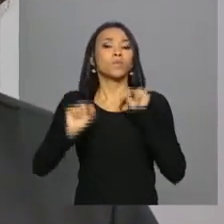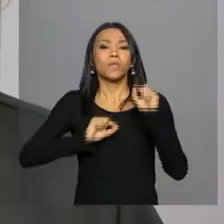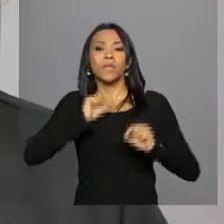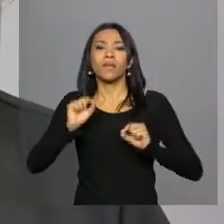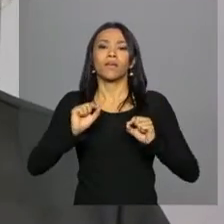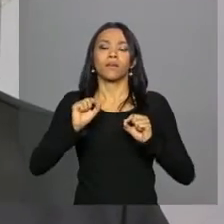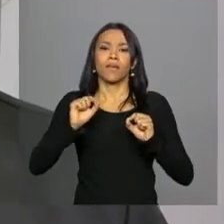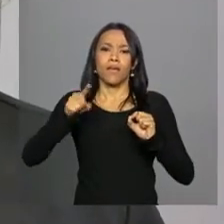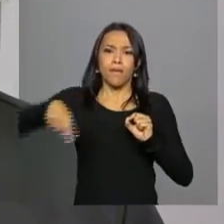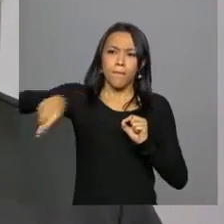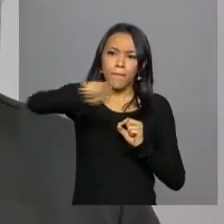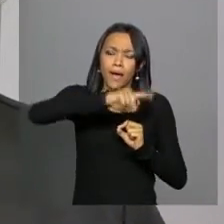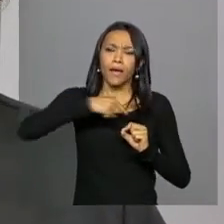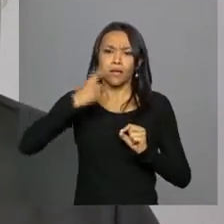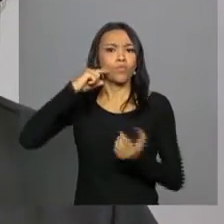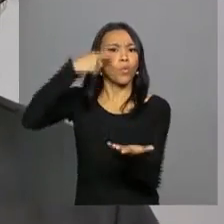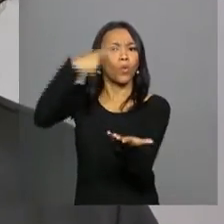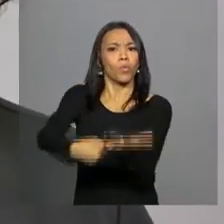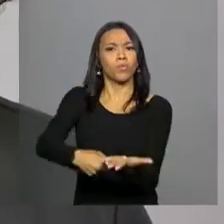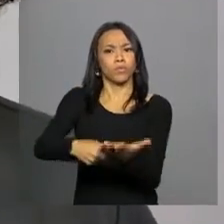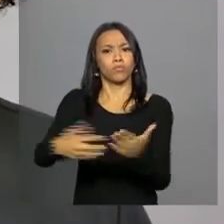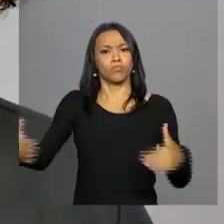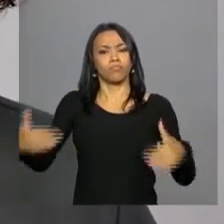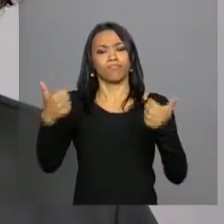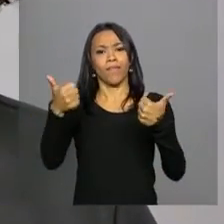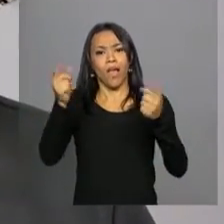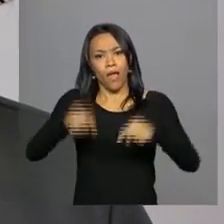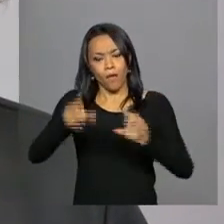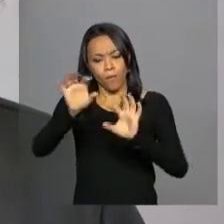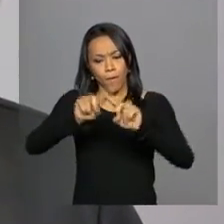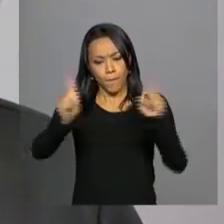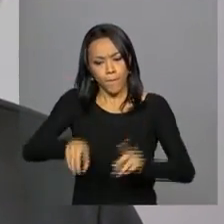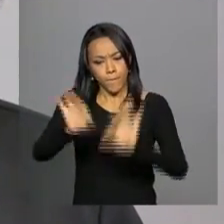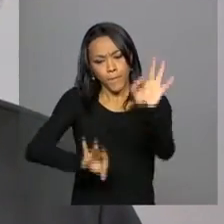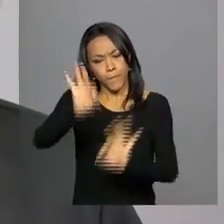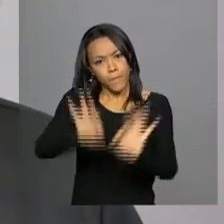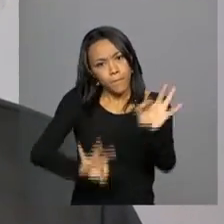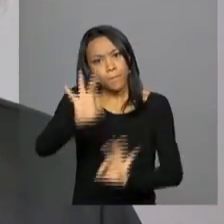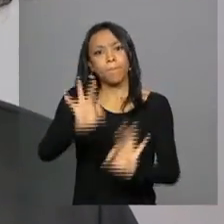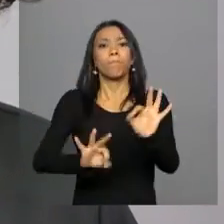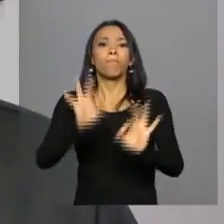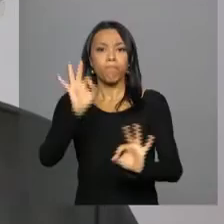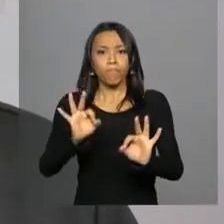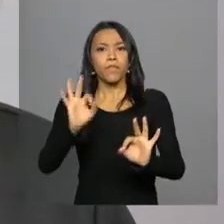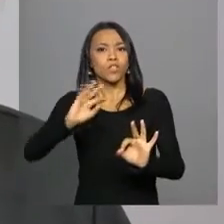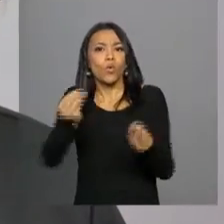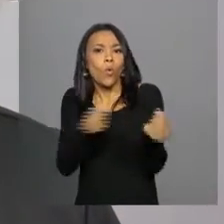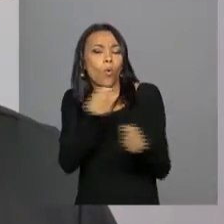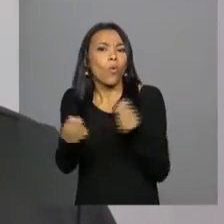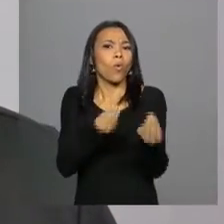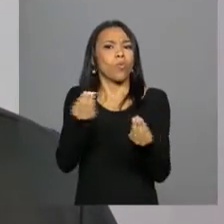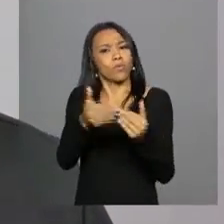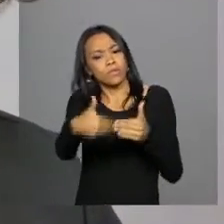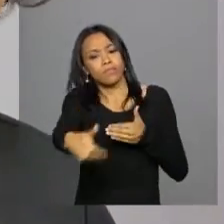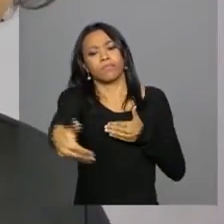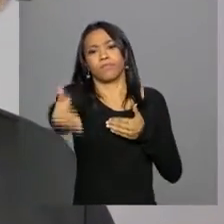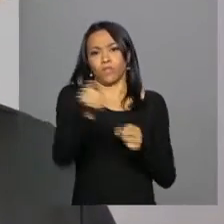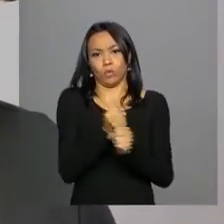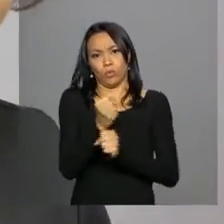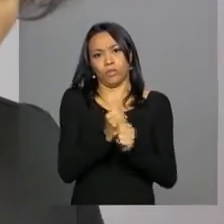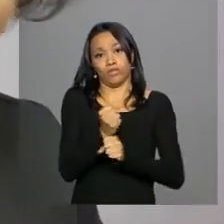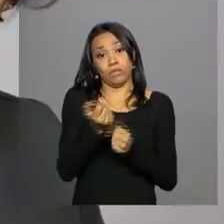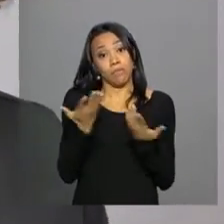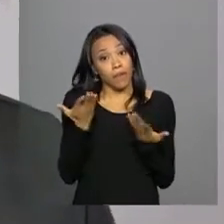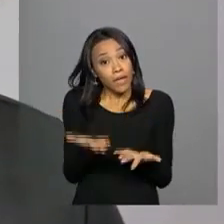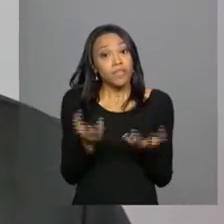para o conjunto do acordo uma ação estruturada de organização de como isso dar-se ao longo do tempo. E, para isso,